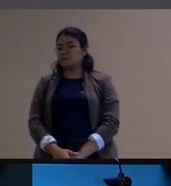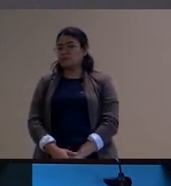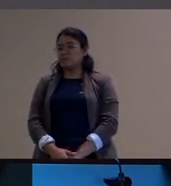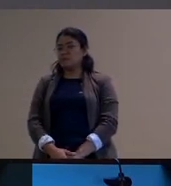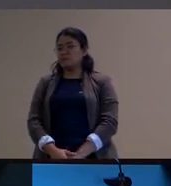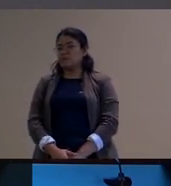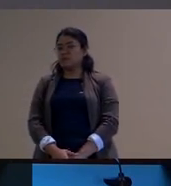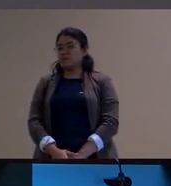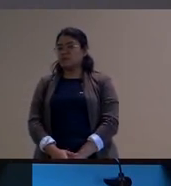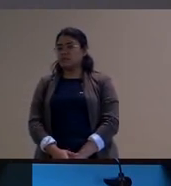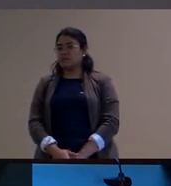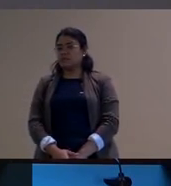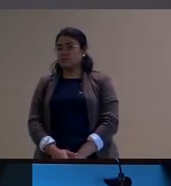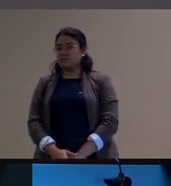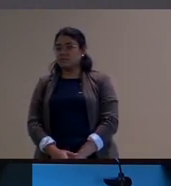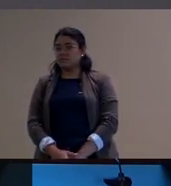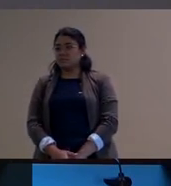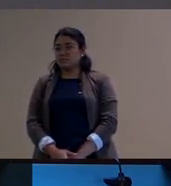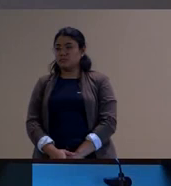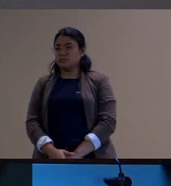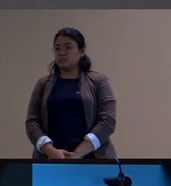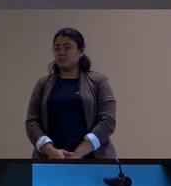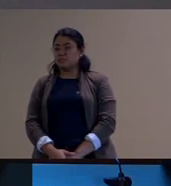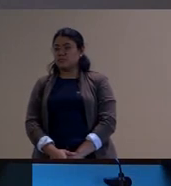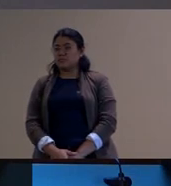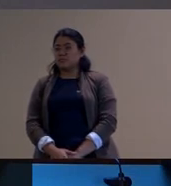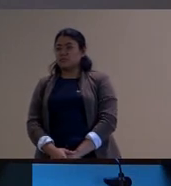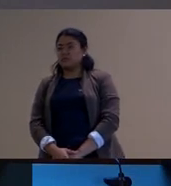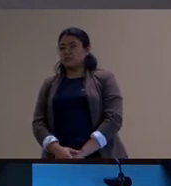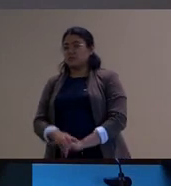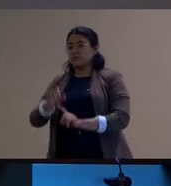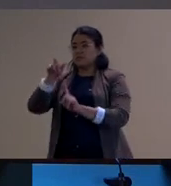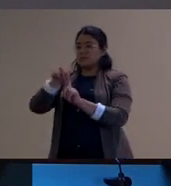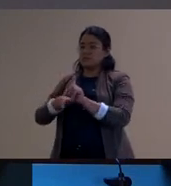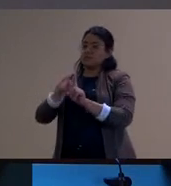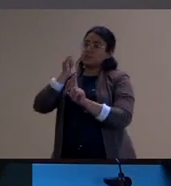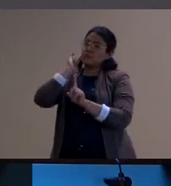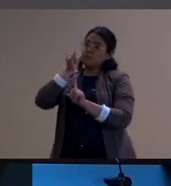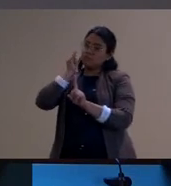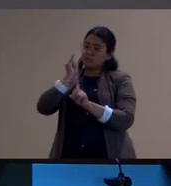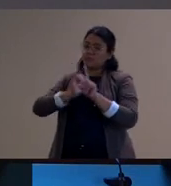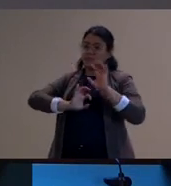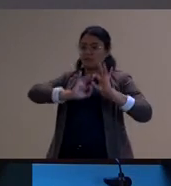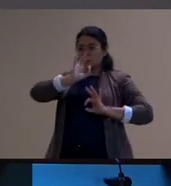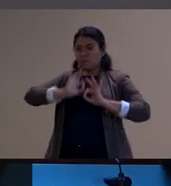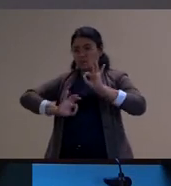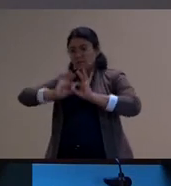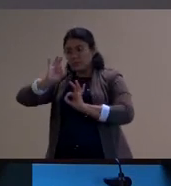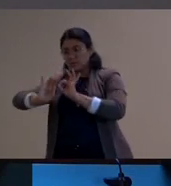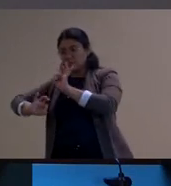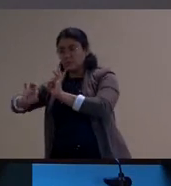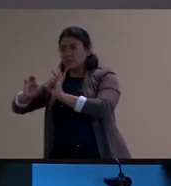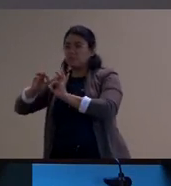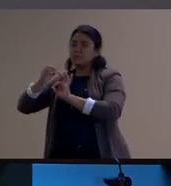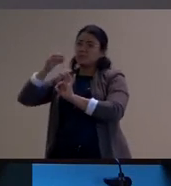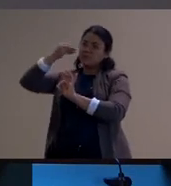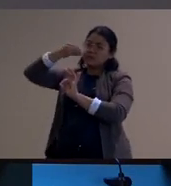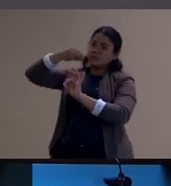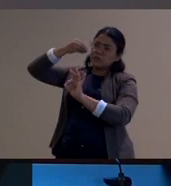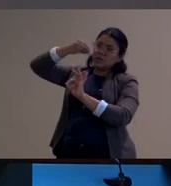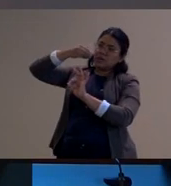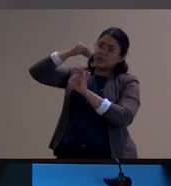e enfim o narrador então quando ele vai organizar essas experiências ele não recorre só